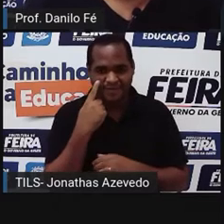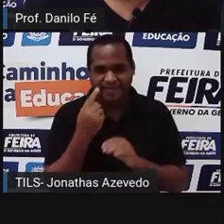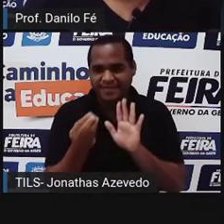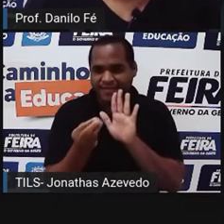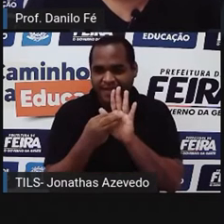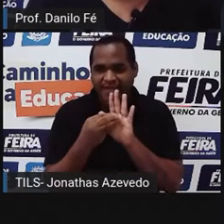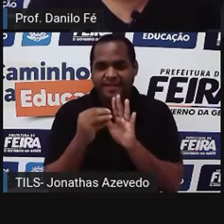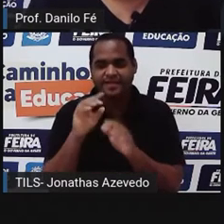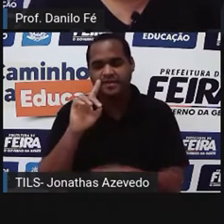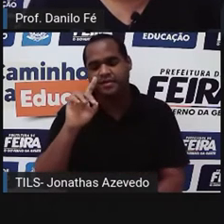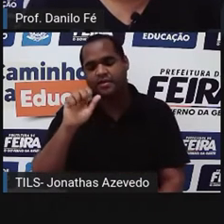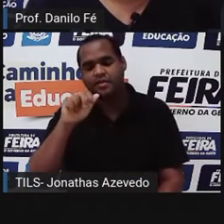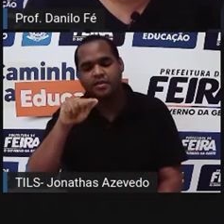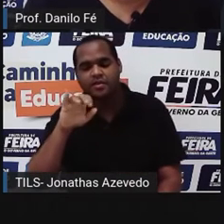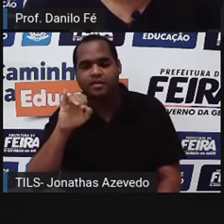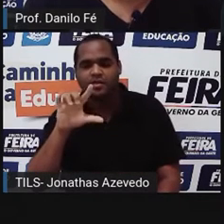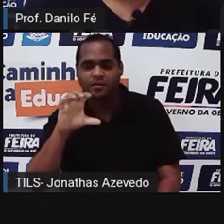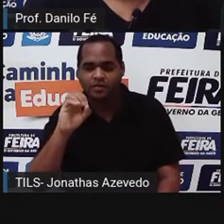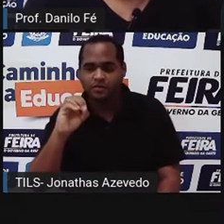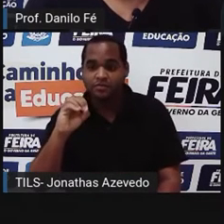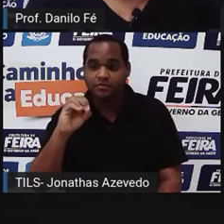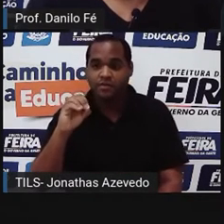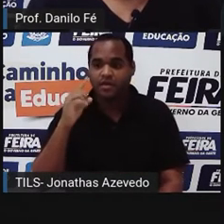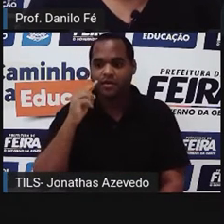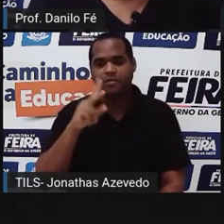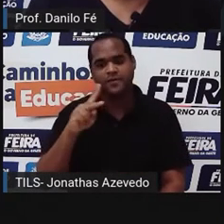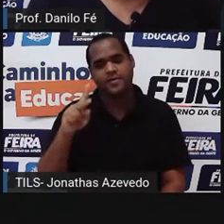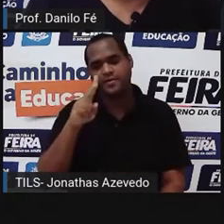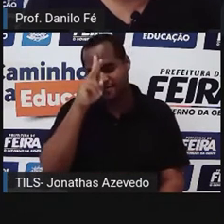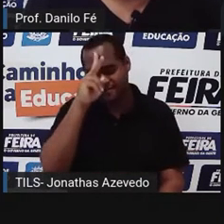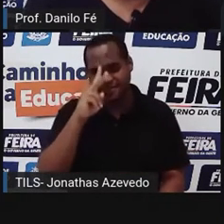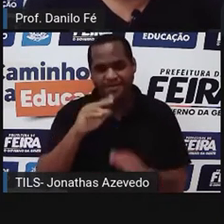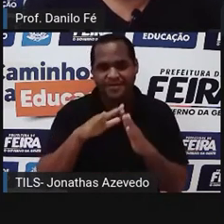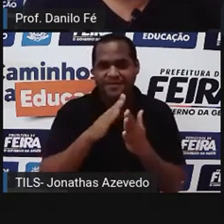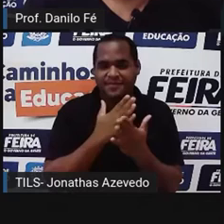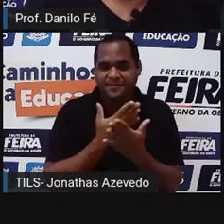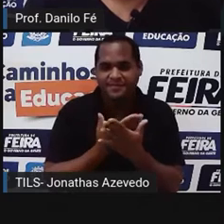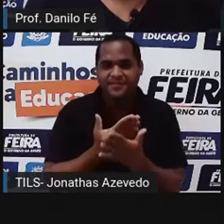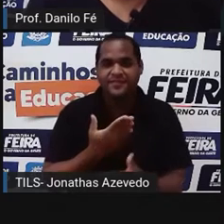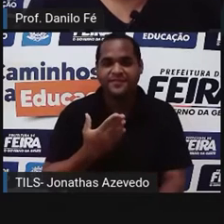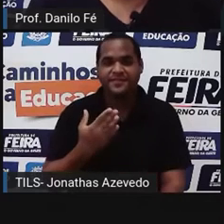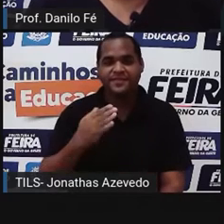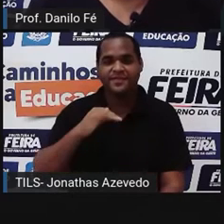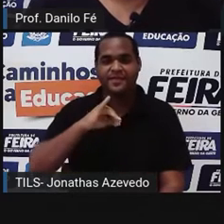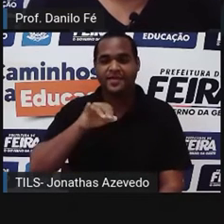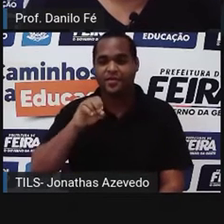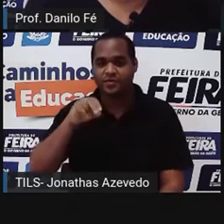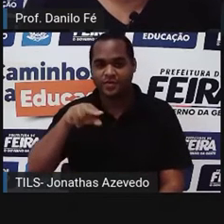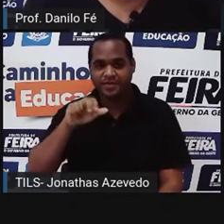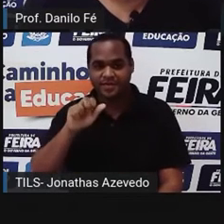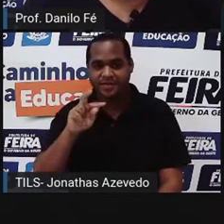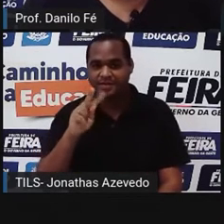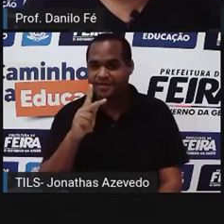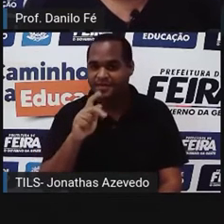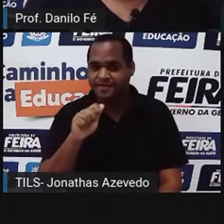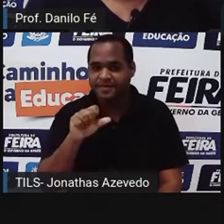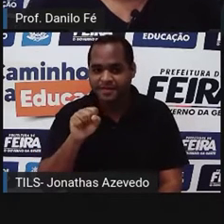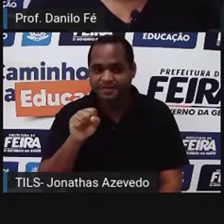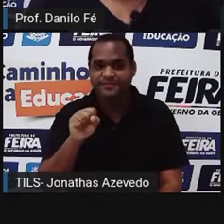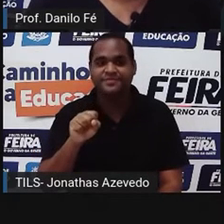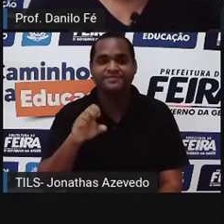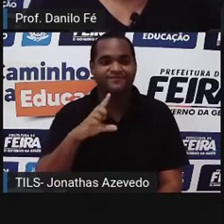nome, Danilo Fé, professor de História, na Escola Municipal, comendador Jonatas Teles de Carvalho.